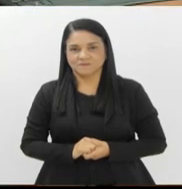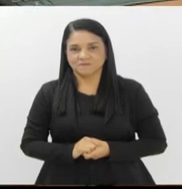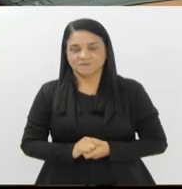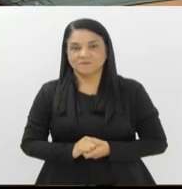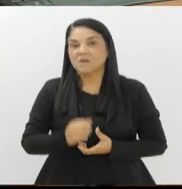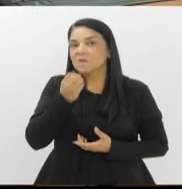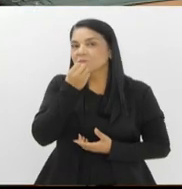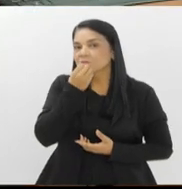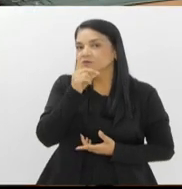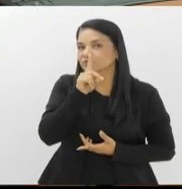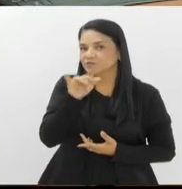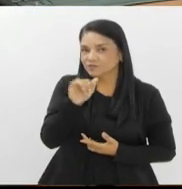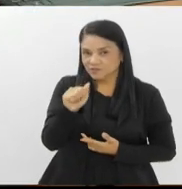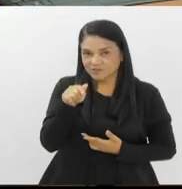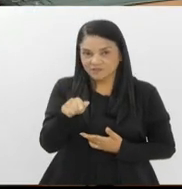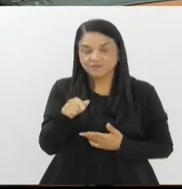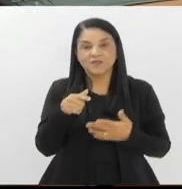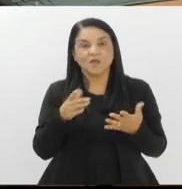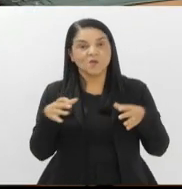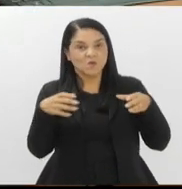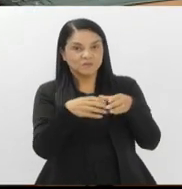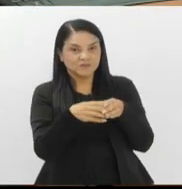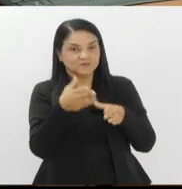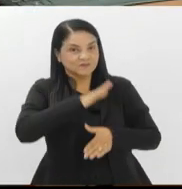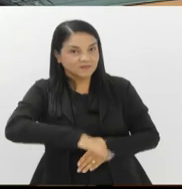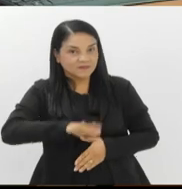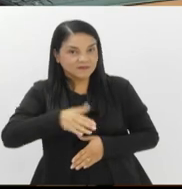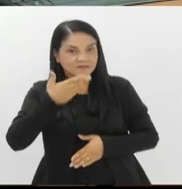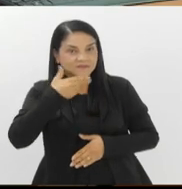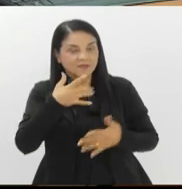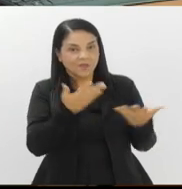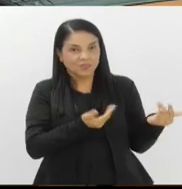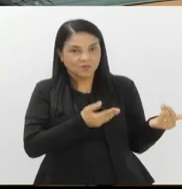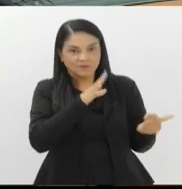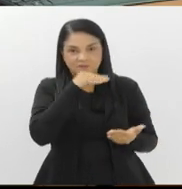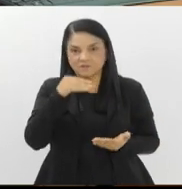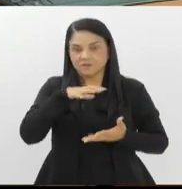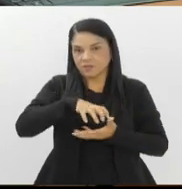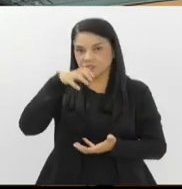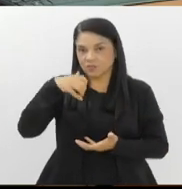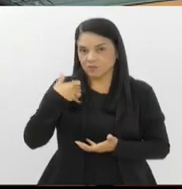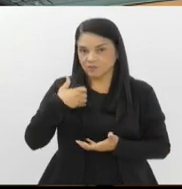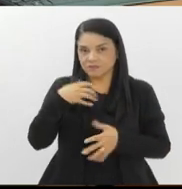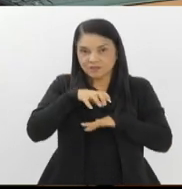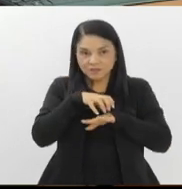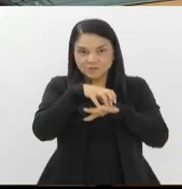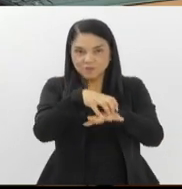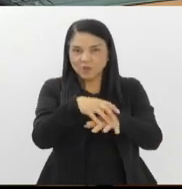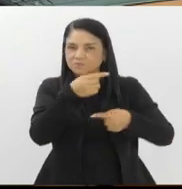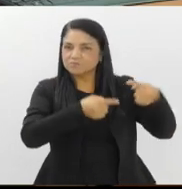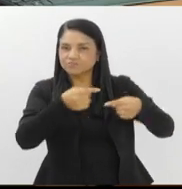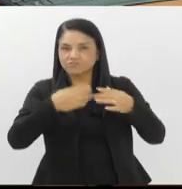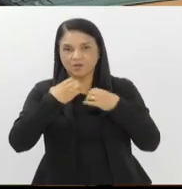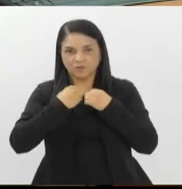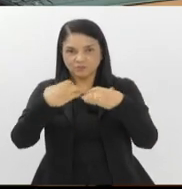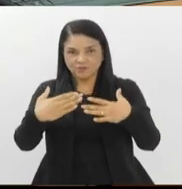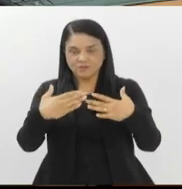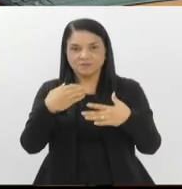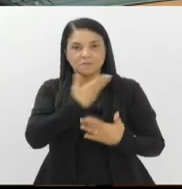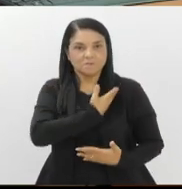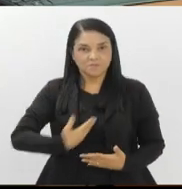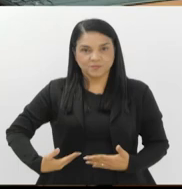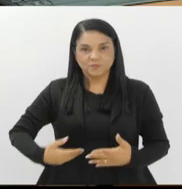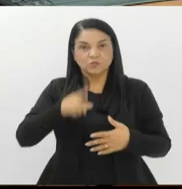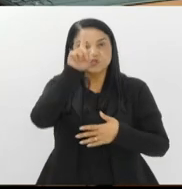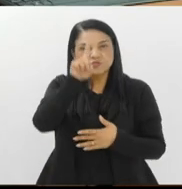Bom dia. As comissões da criança, adolescente e do idoso e de transportes debateram em audiência pública o respeito